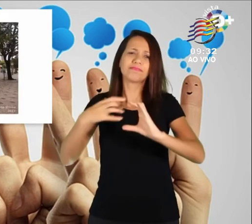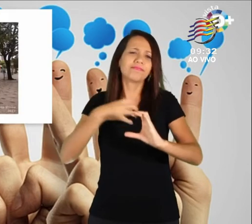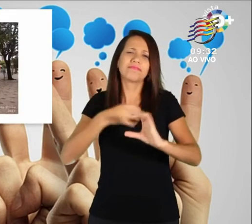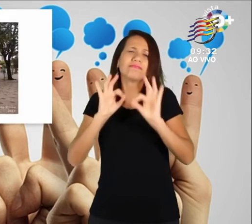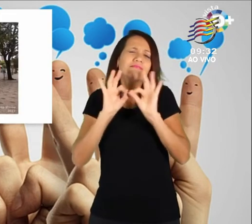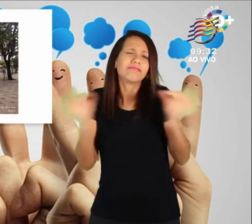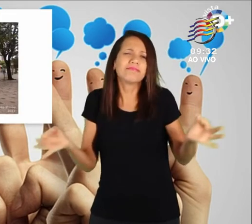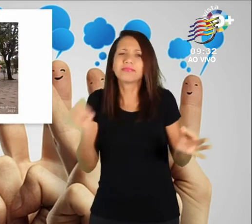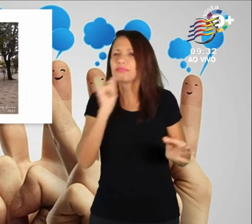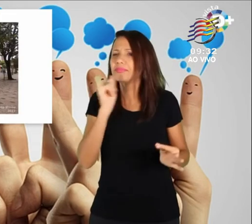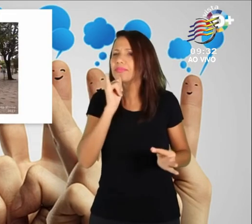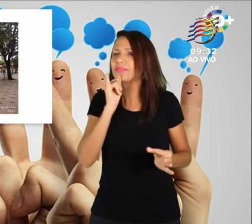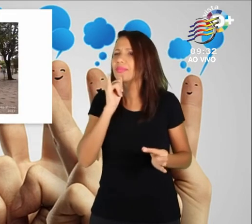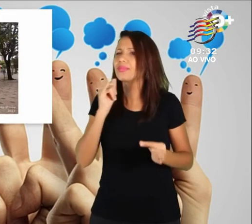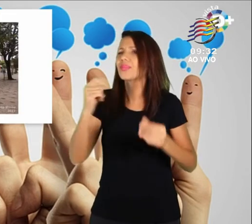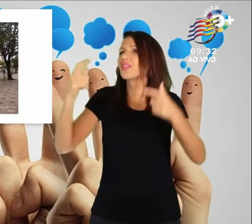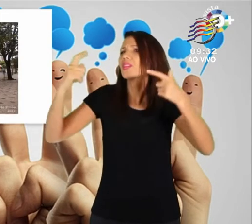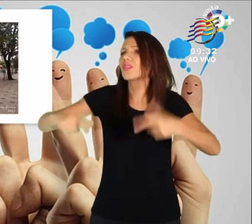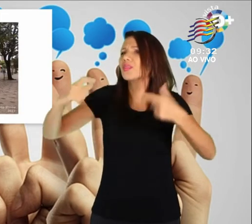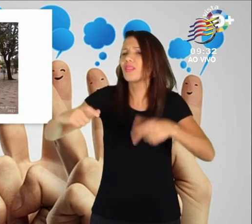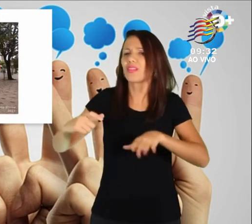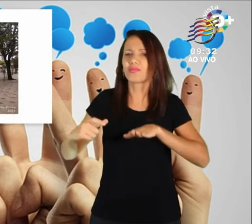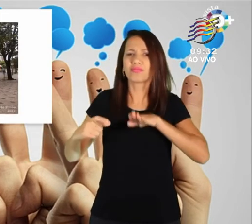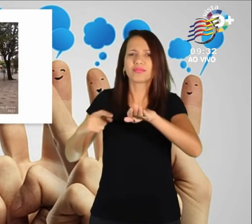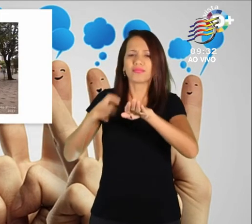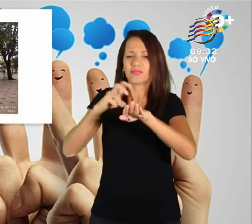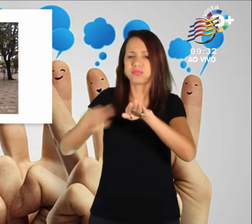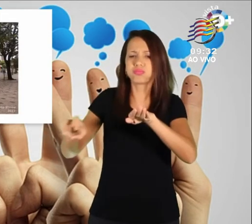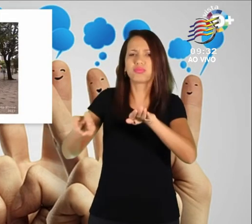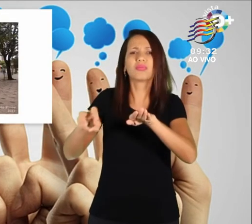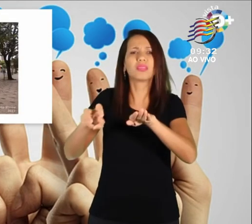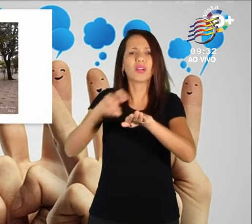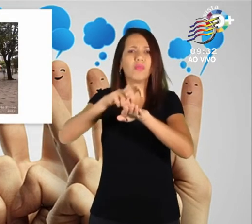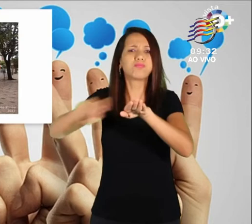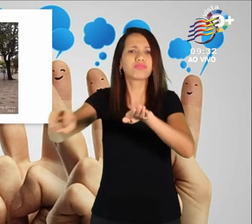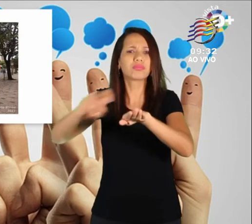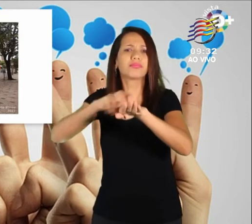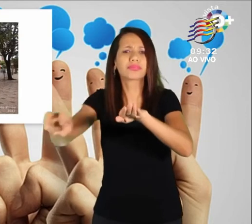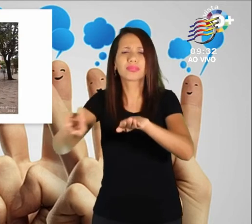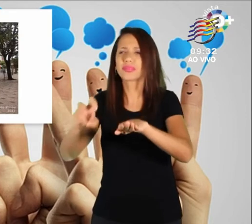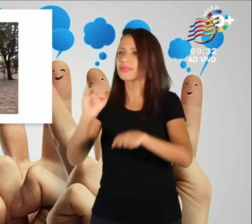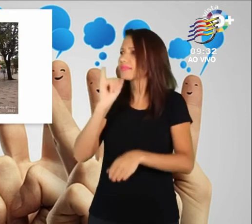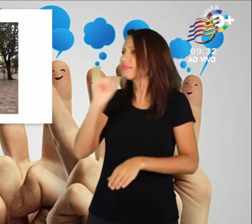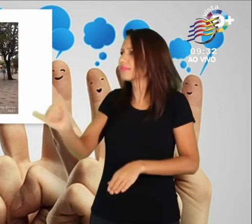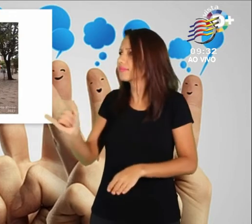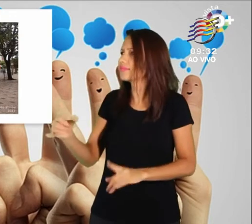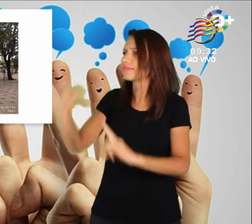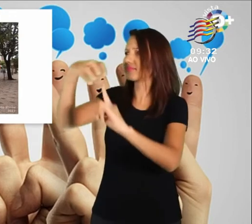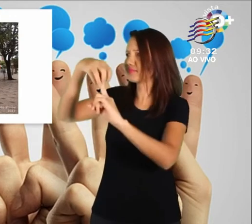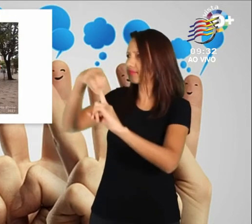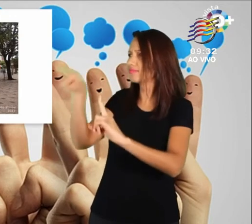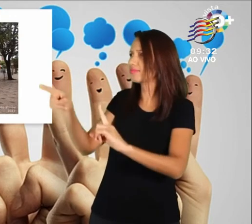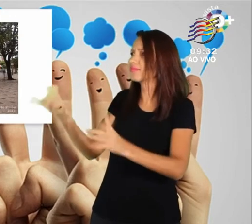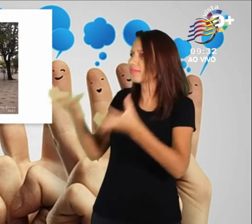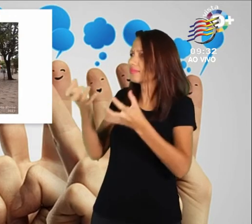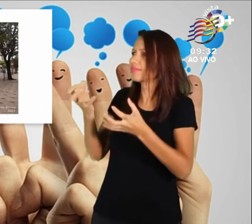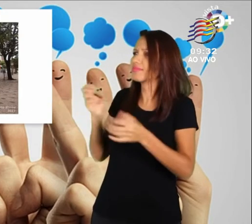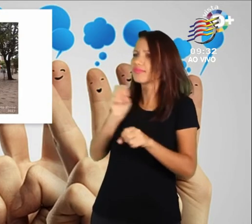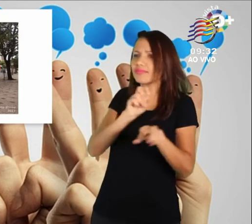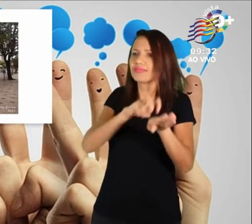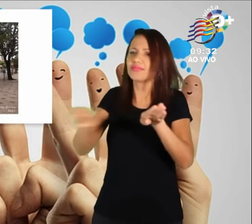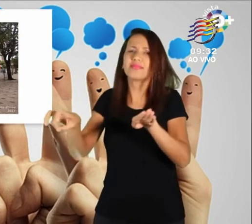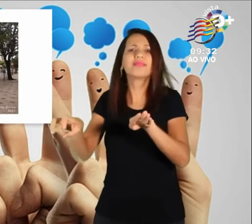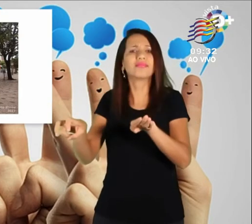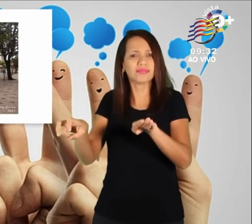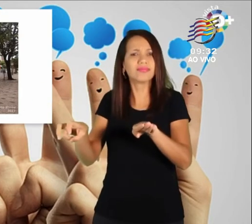dizer onde fica uma parada específica, avisar quando chegar no ponto que o passageiro quer descer